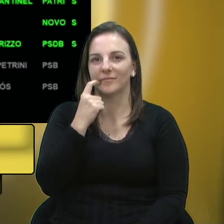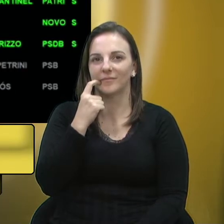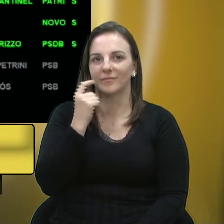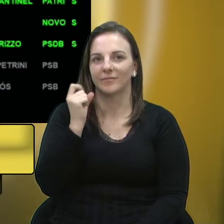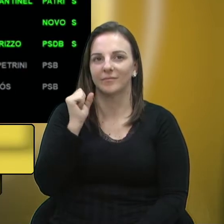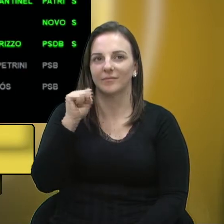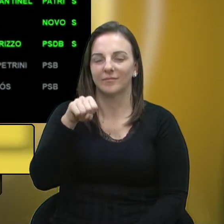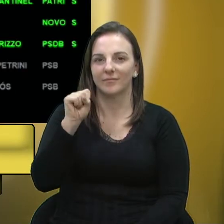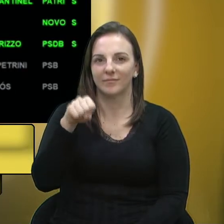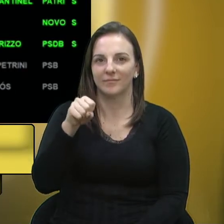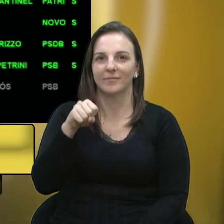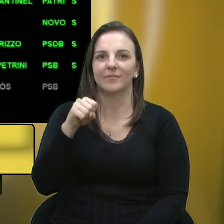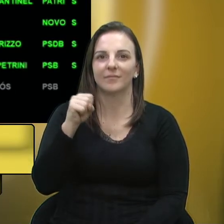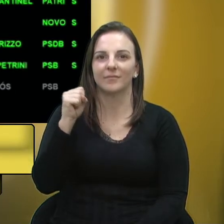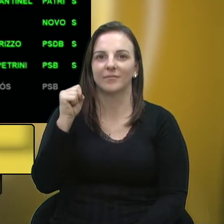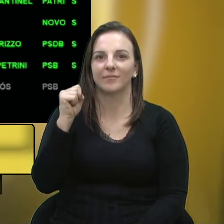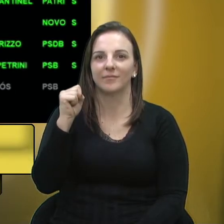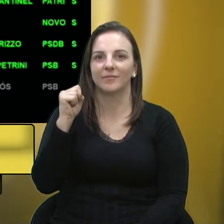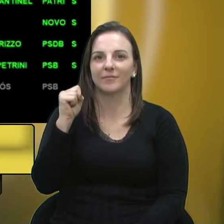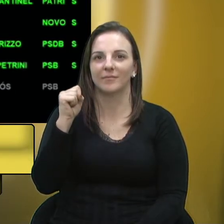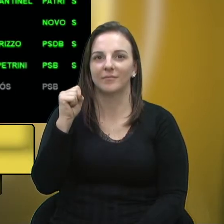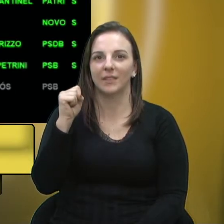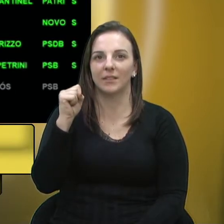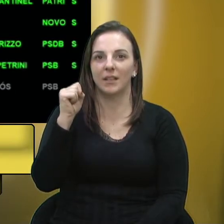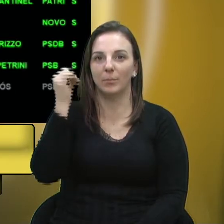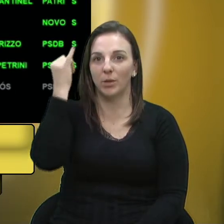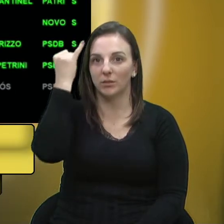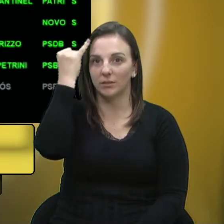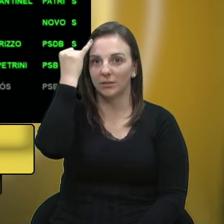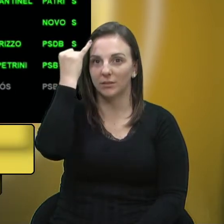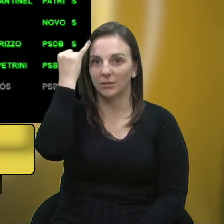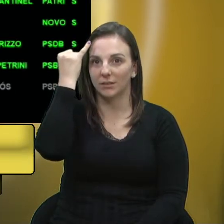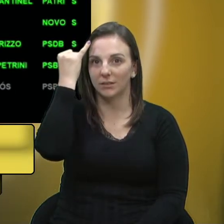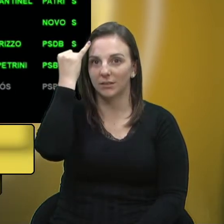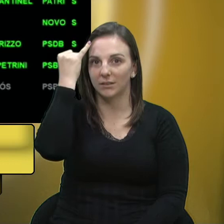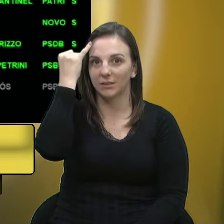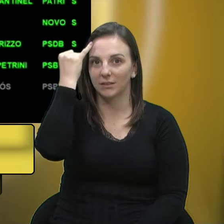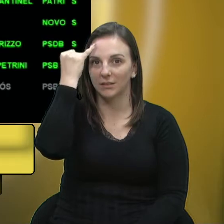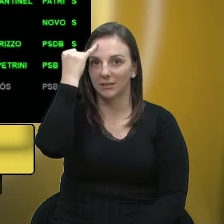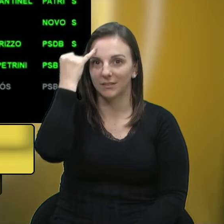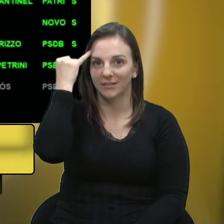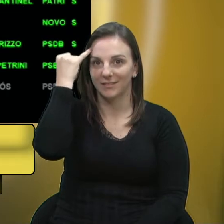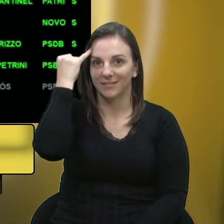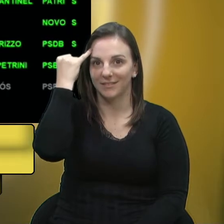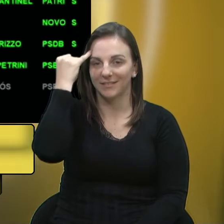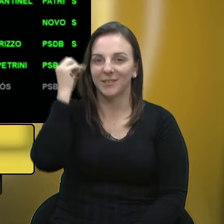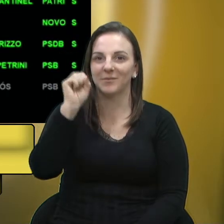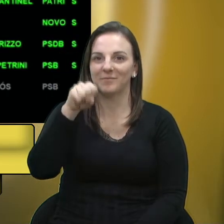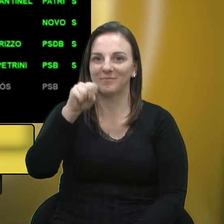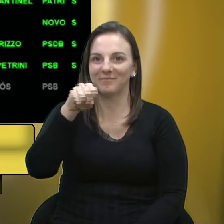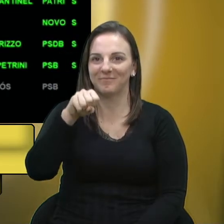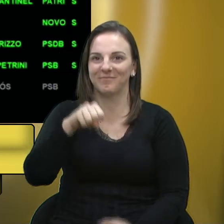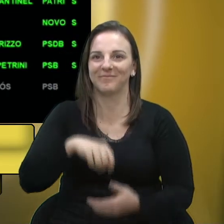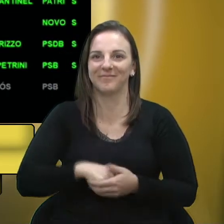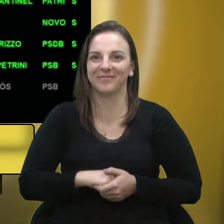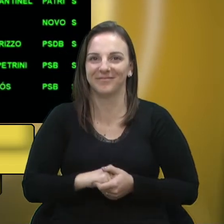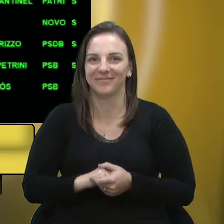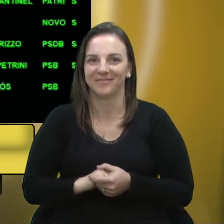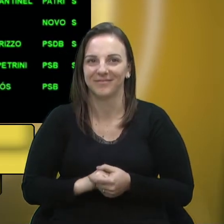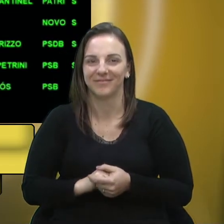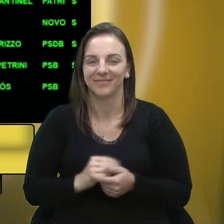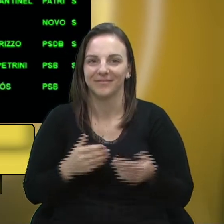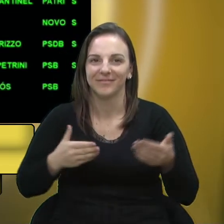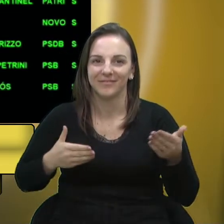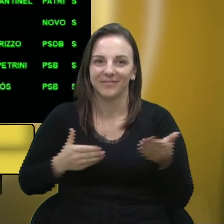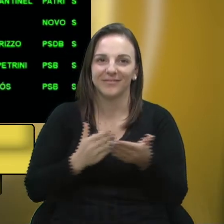Sim, presidente. Sim, aprovado. Voto sim, presidente. José D'Ambrosio votou sim.